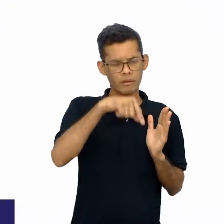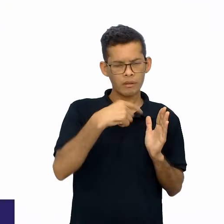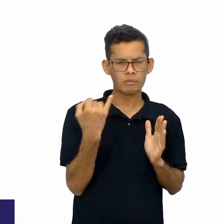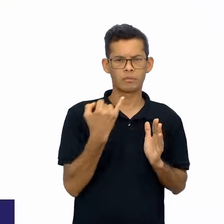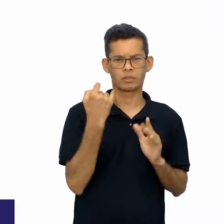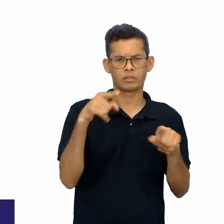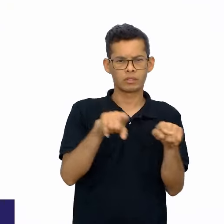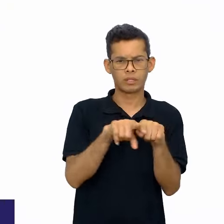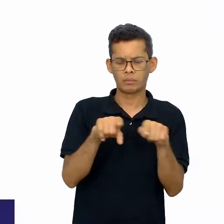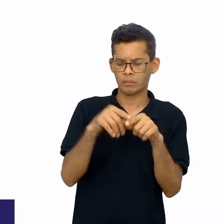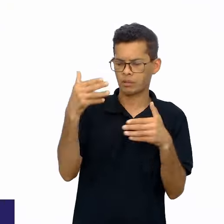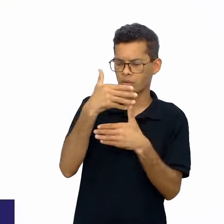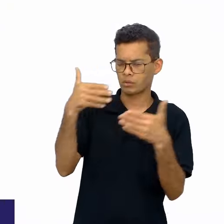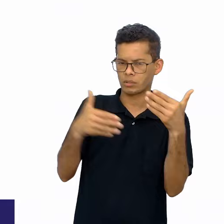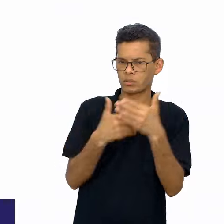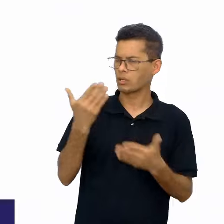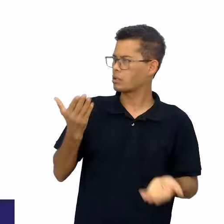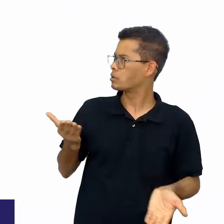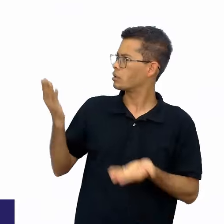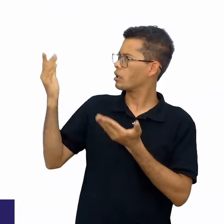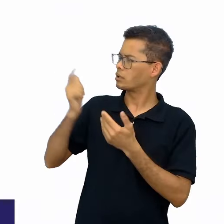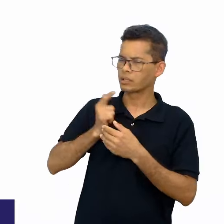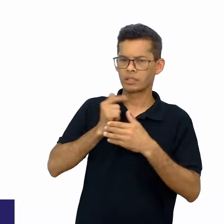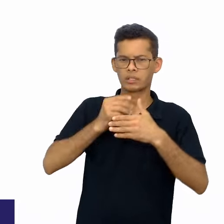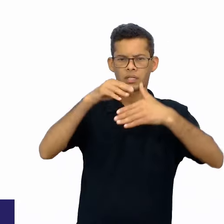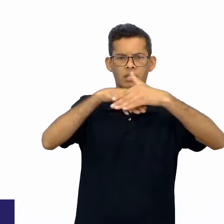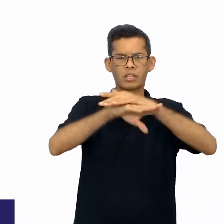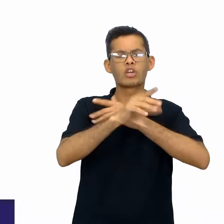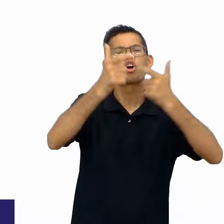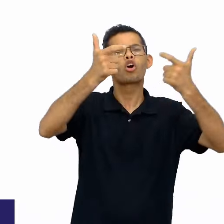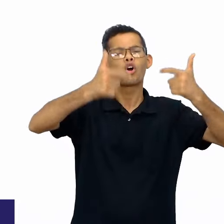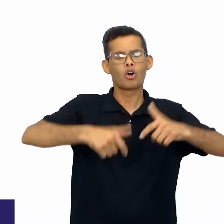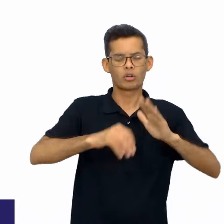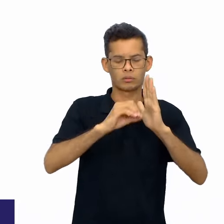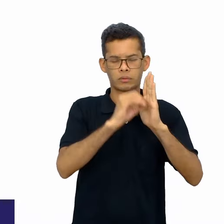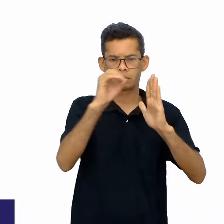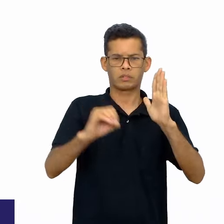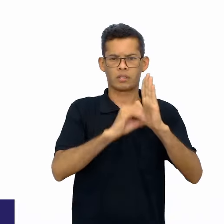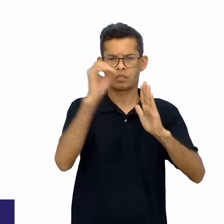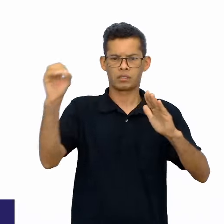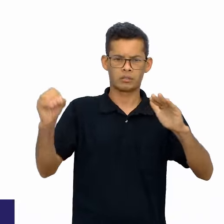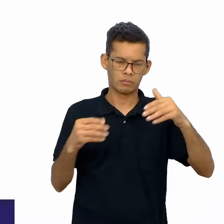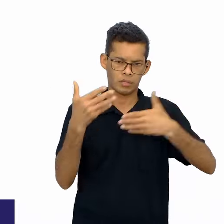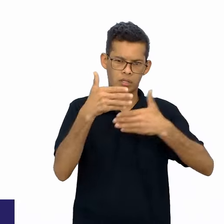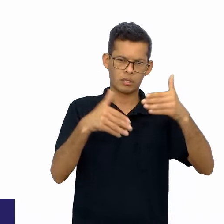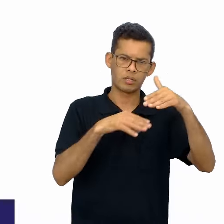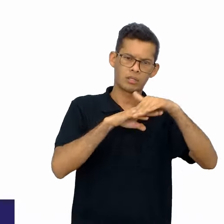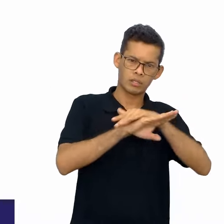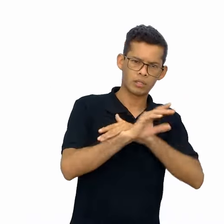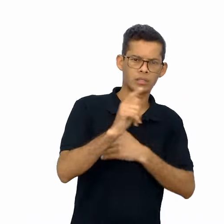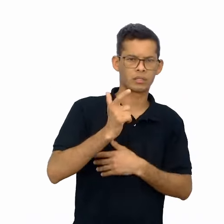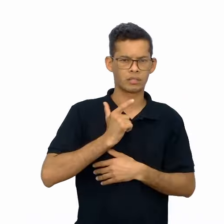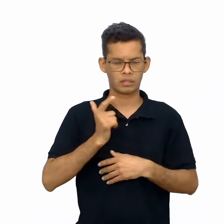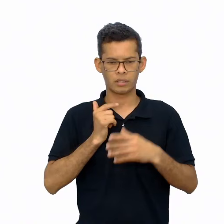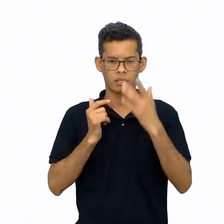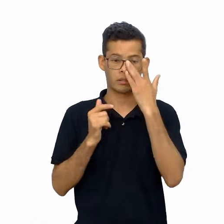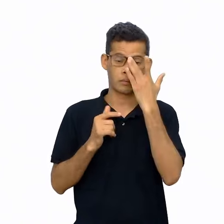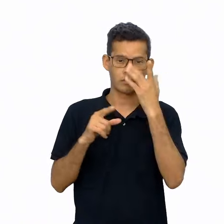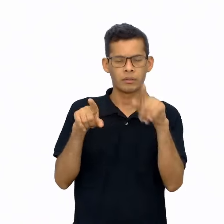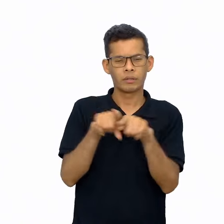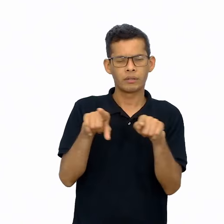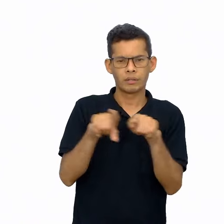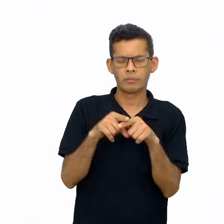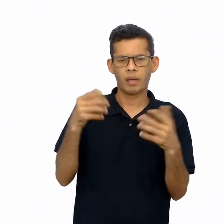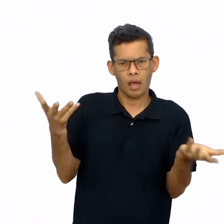slides que estão disponíveis no repositório do Centro de Mídias. E, falando em Centro de Mídias,